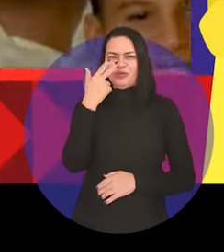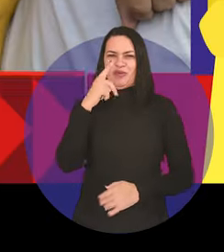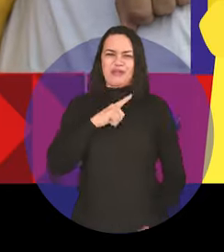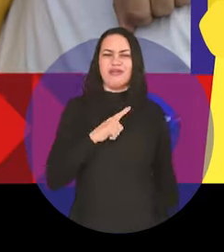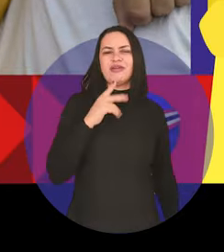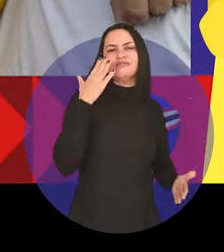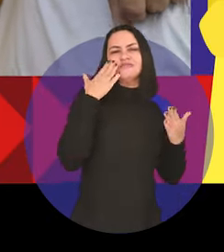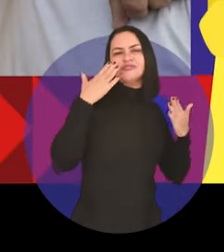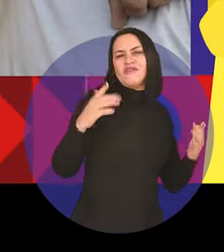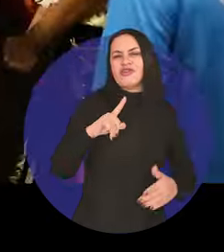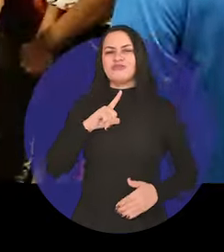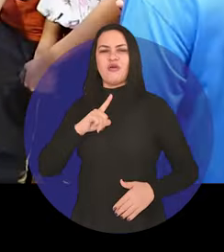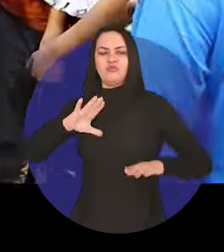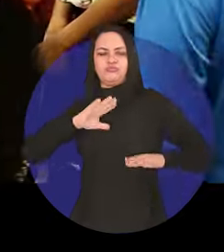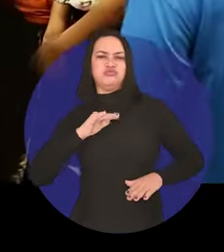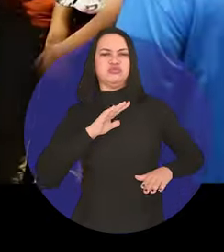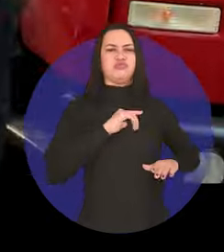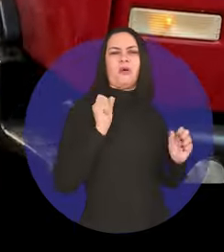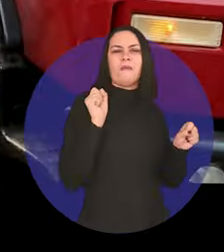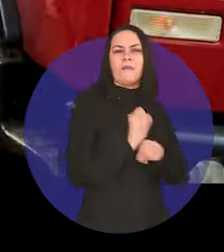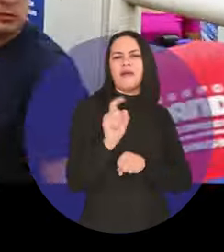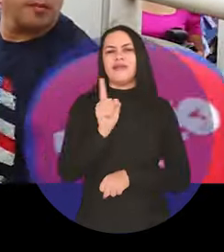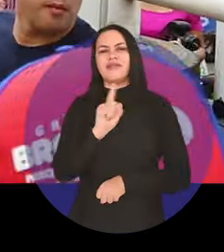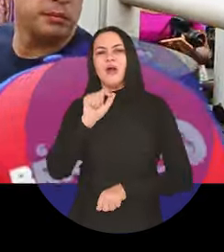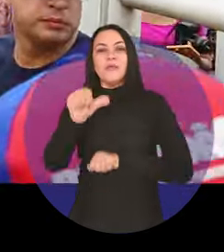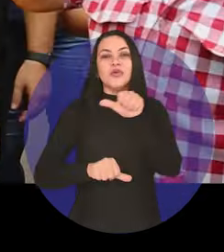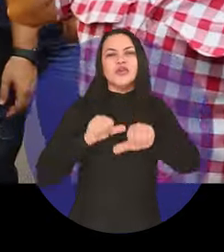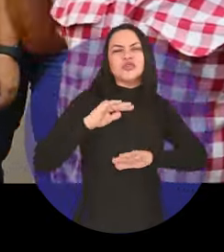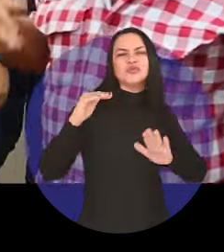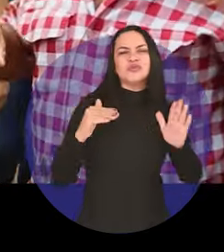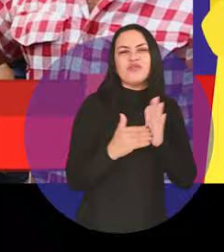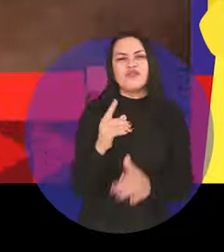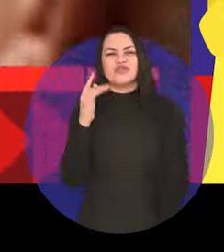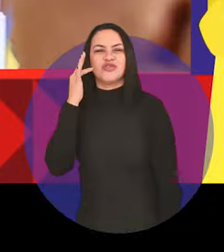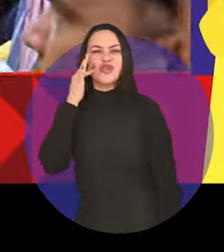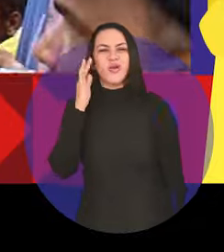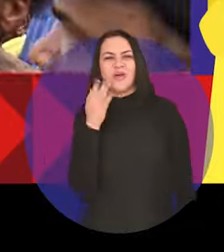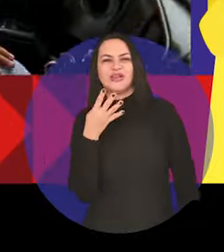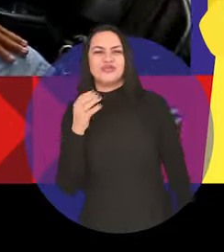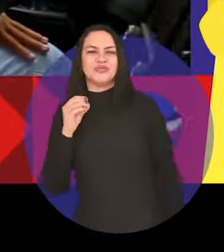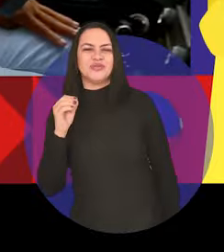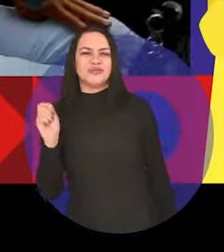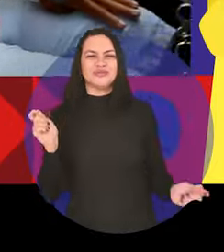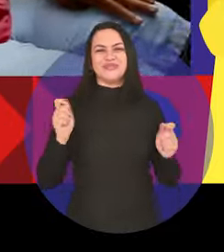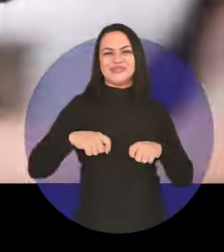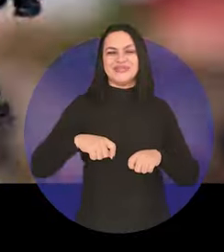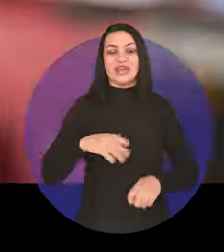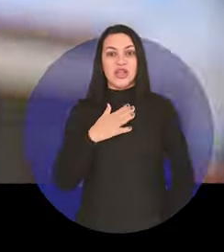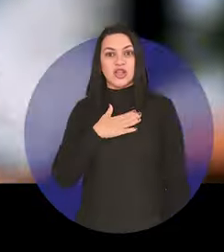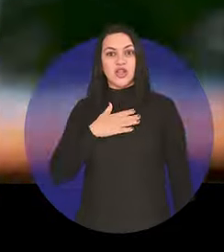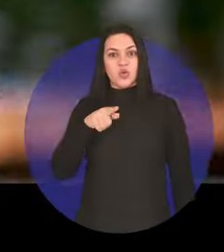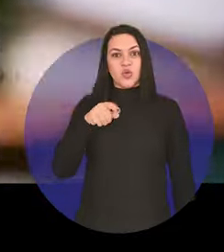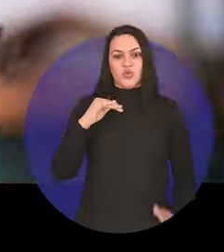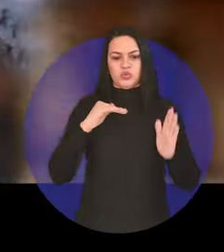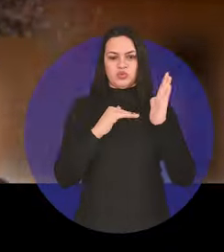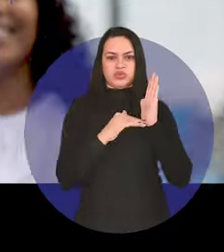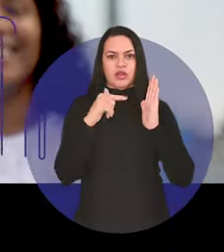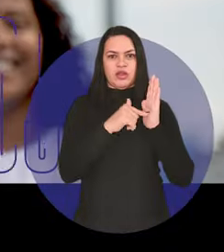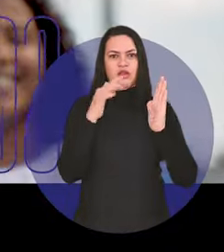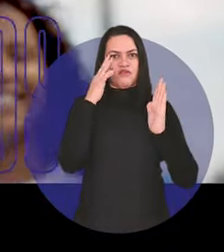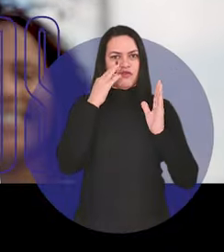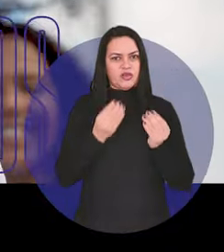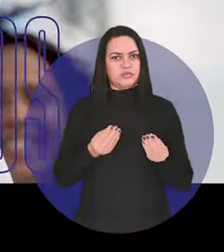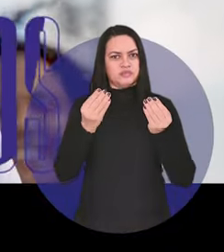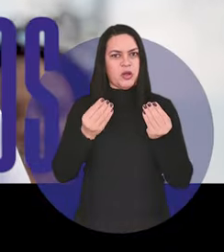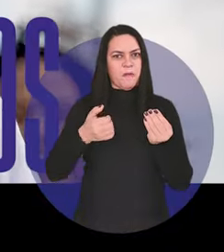Ele tem vida, ele tem raça, não para em nenhum momento, muda tudo, onde passa, Flávio Dino é 400. No Senado, ele vai